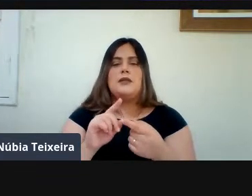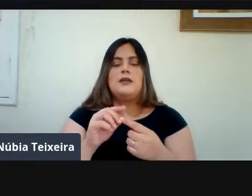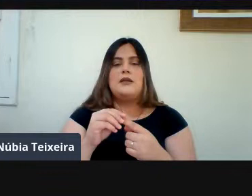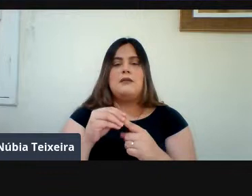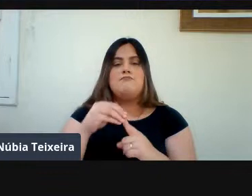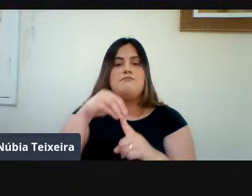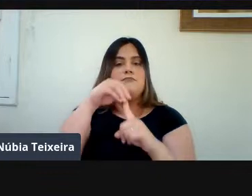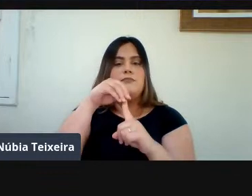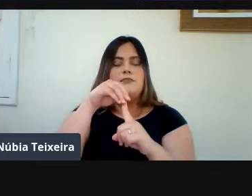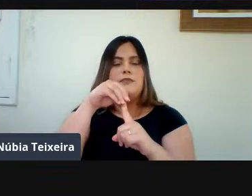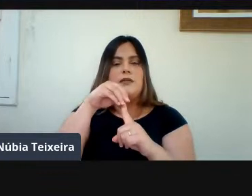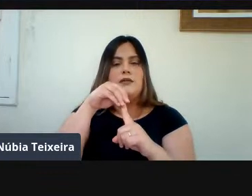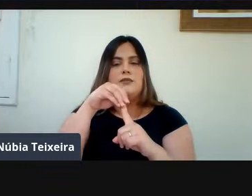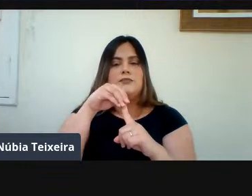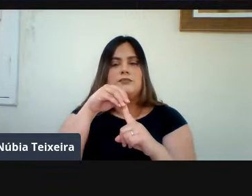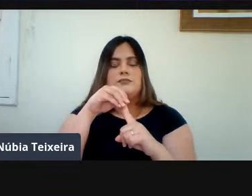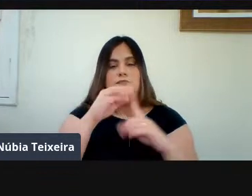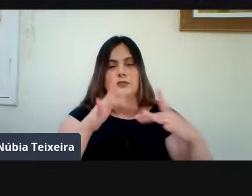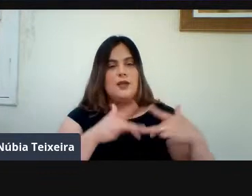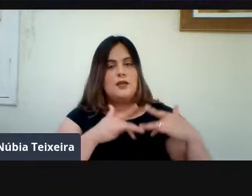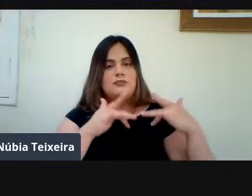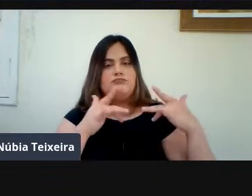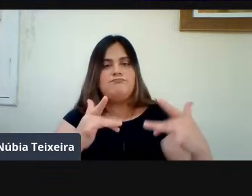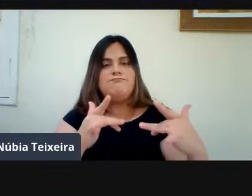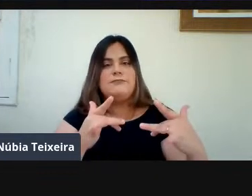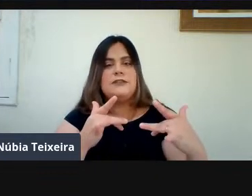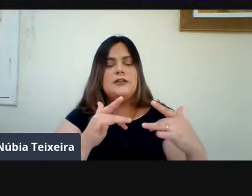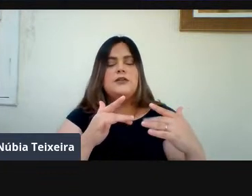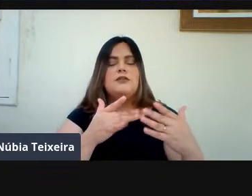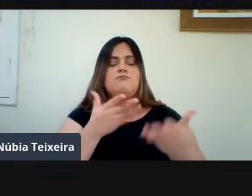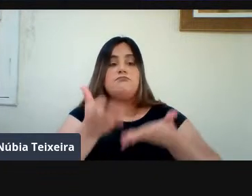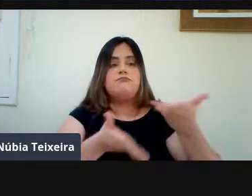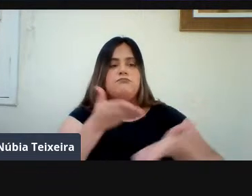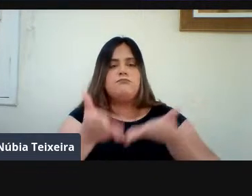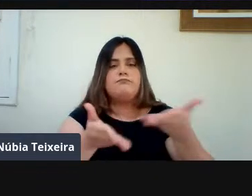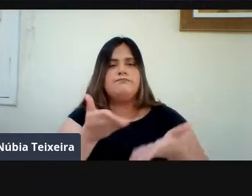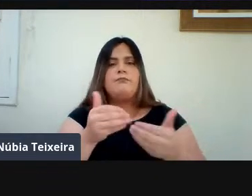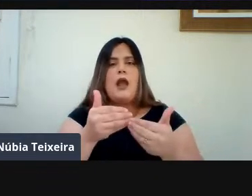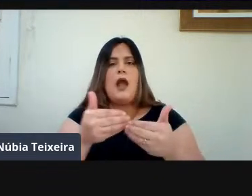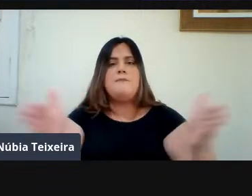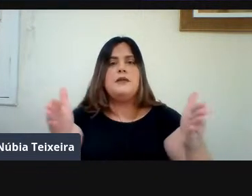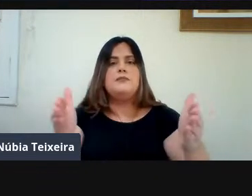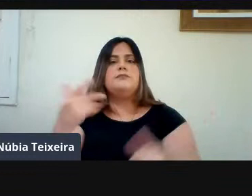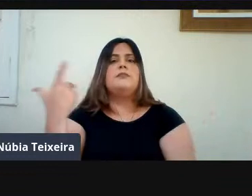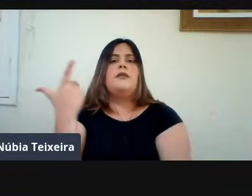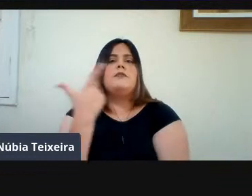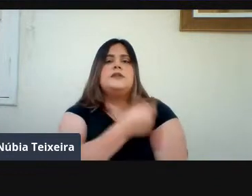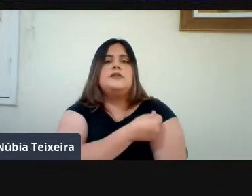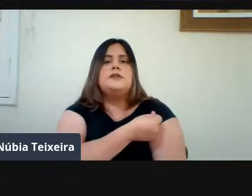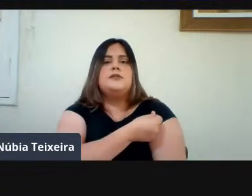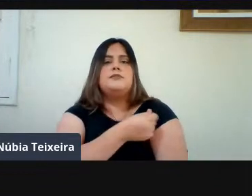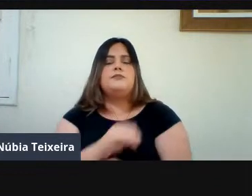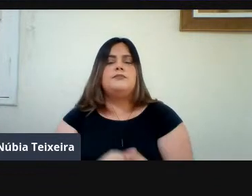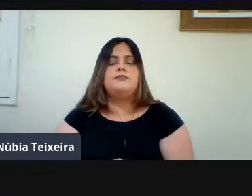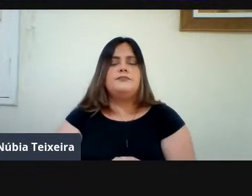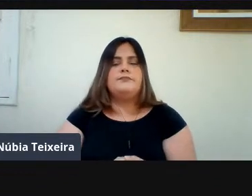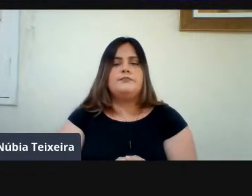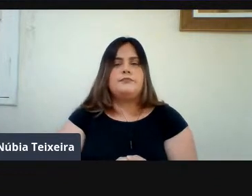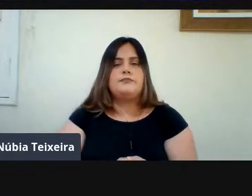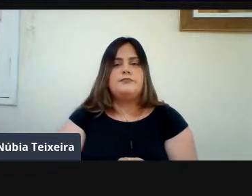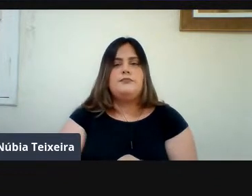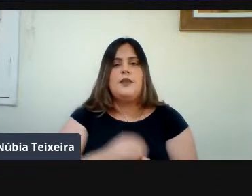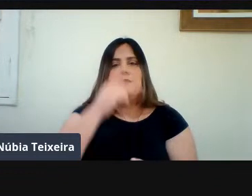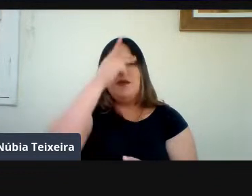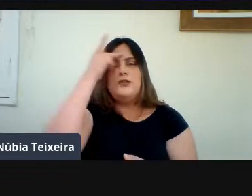A disponibilidade Da vacina Que todos nós Servidores Já estamos Vacinados A maioria Já com sua Segunda